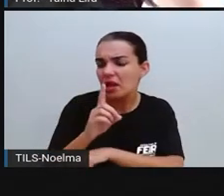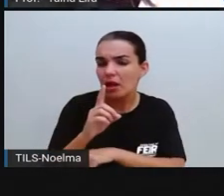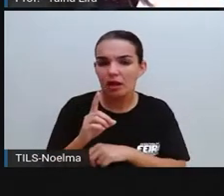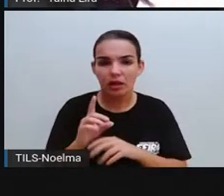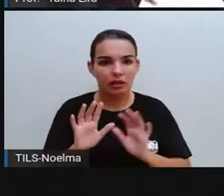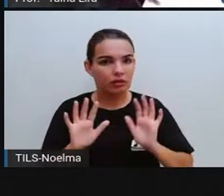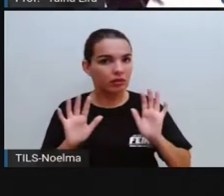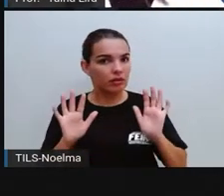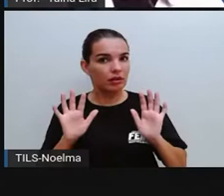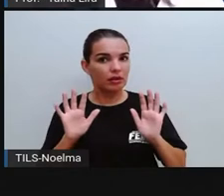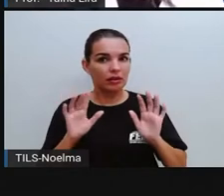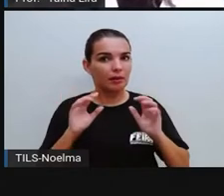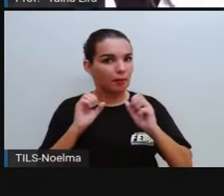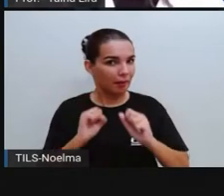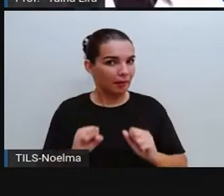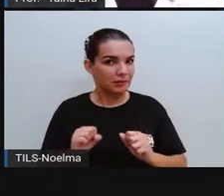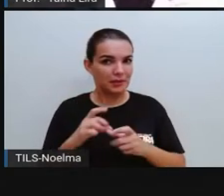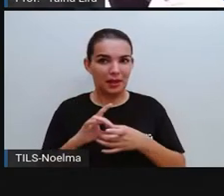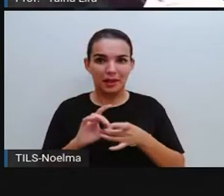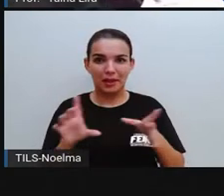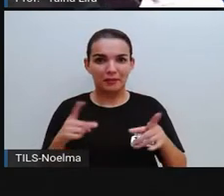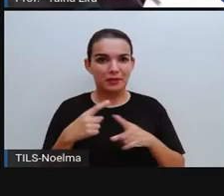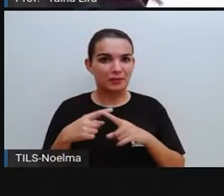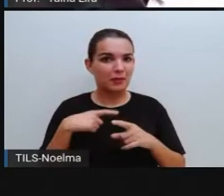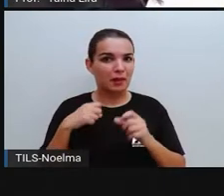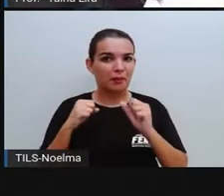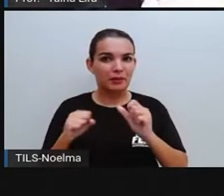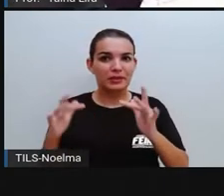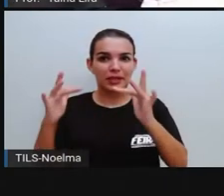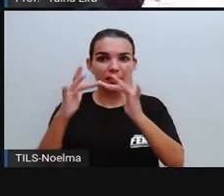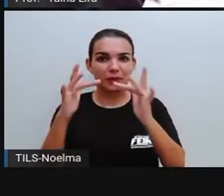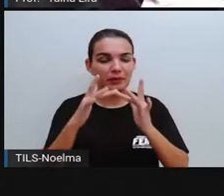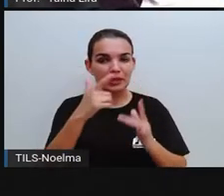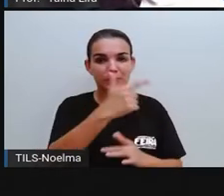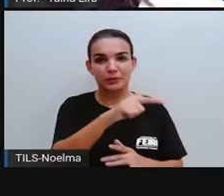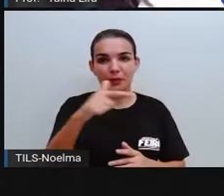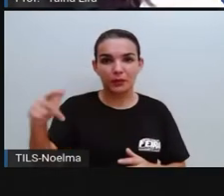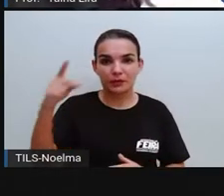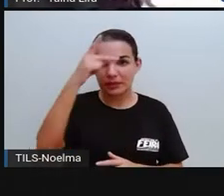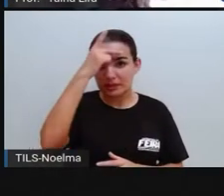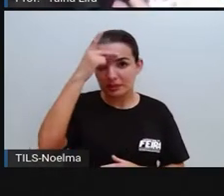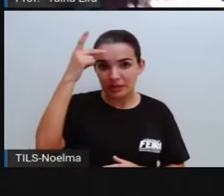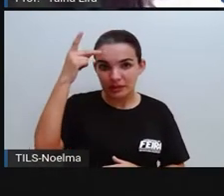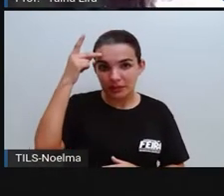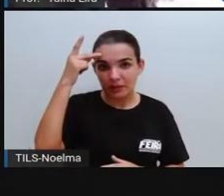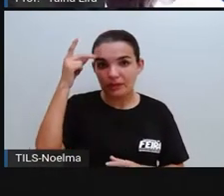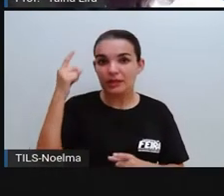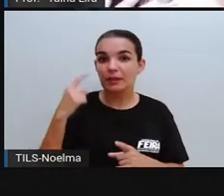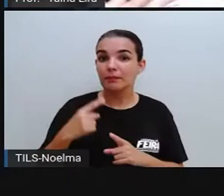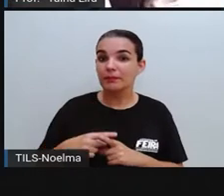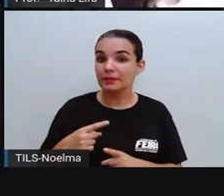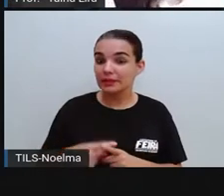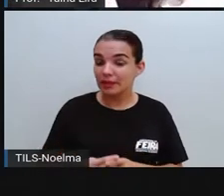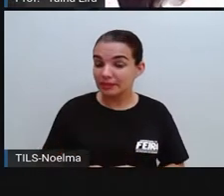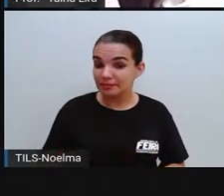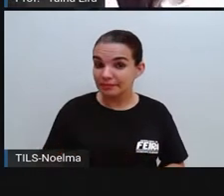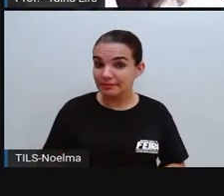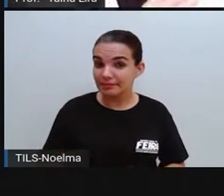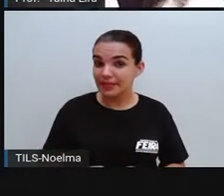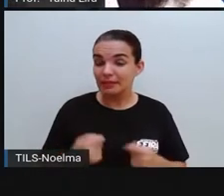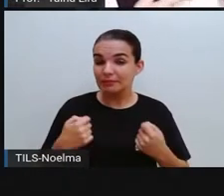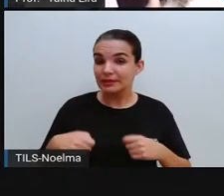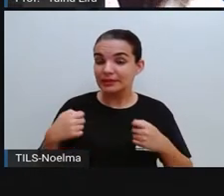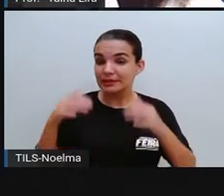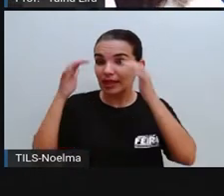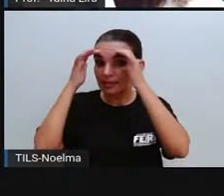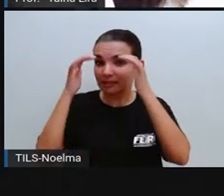tenho que saber que lá eu vou ter contato com outras pessoas, eu preciso me comportar, certo? Eu preciso respeitar